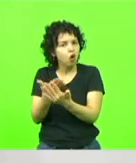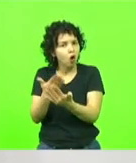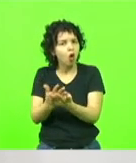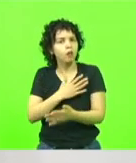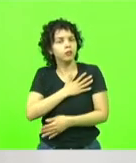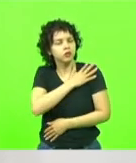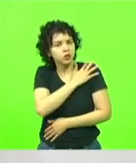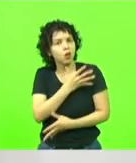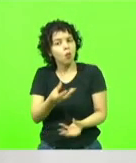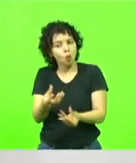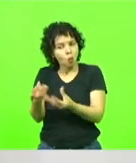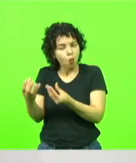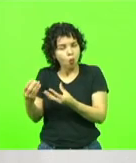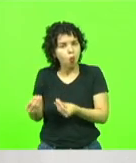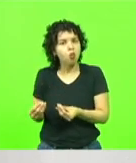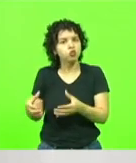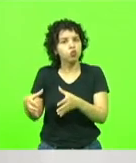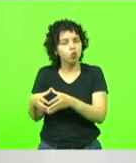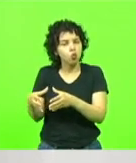praças da PM.